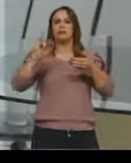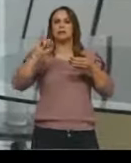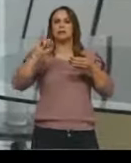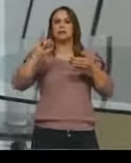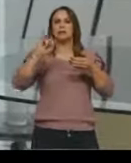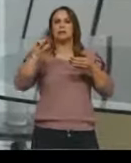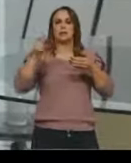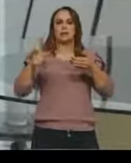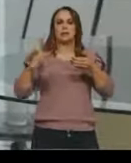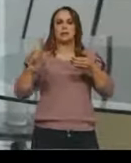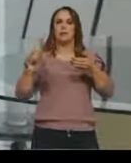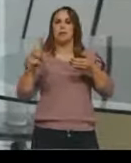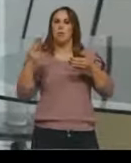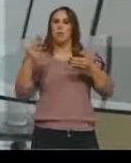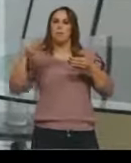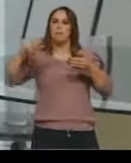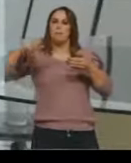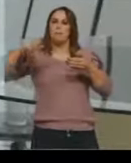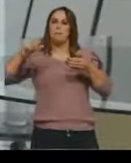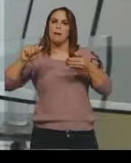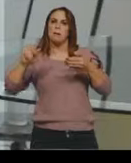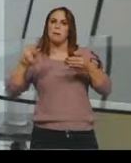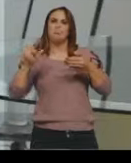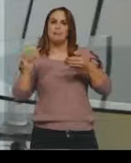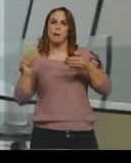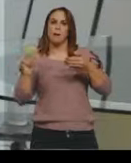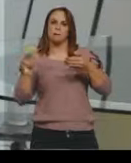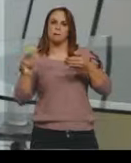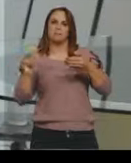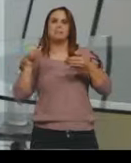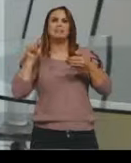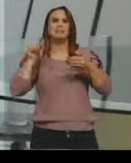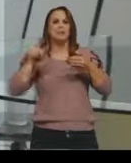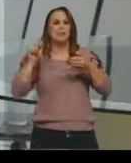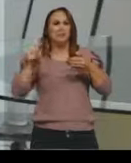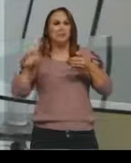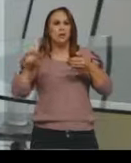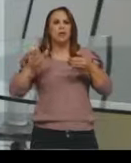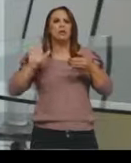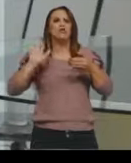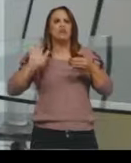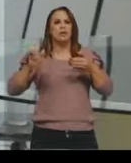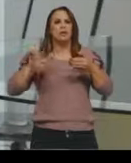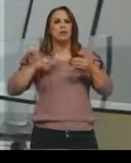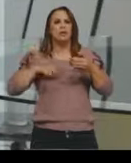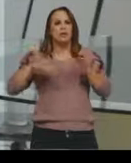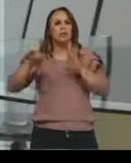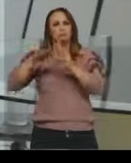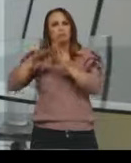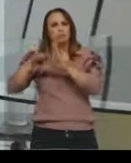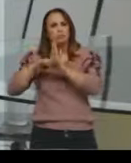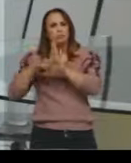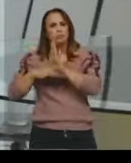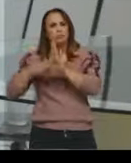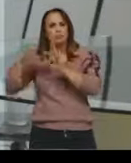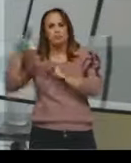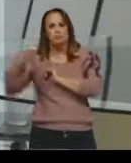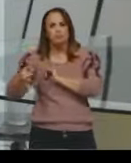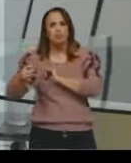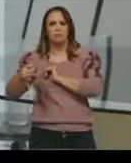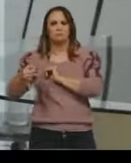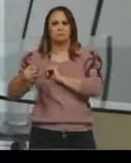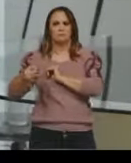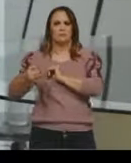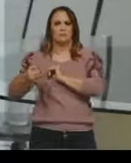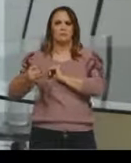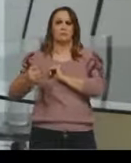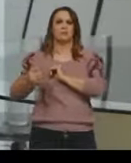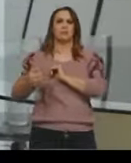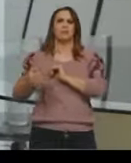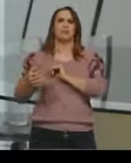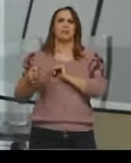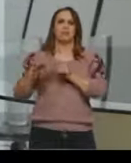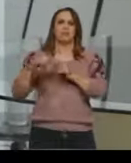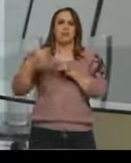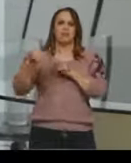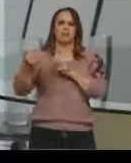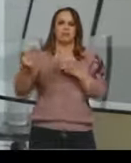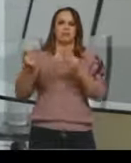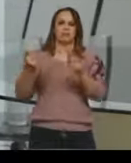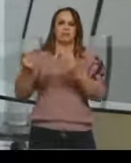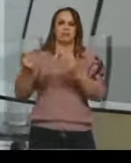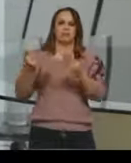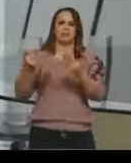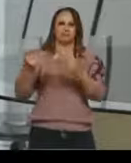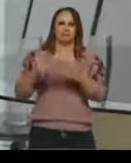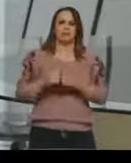variação onde a gente já tem os padrões definidos que servem como comparativo. Feito isso, então, coloquei tudo bonitinho,